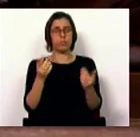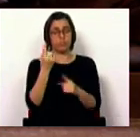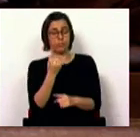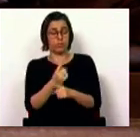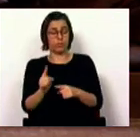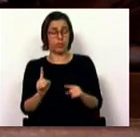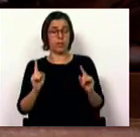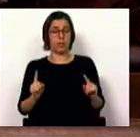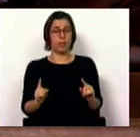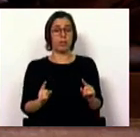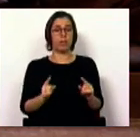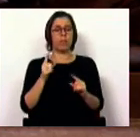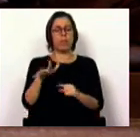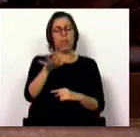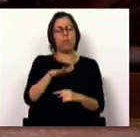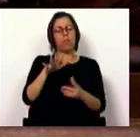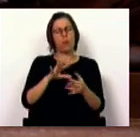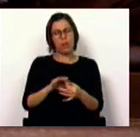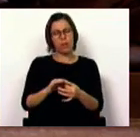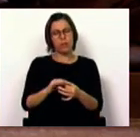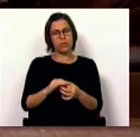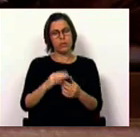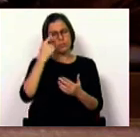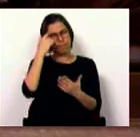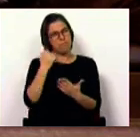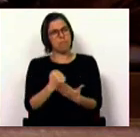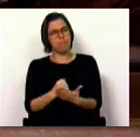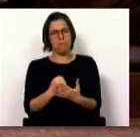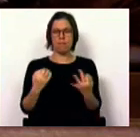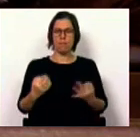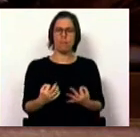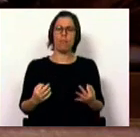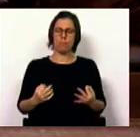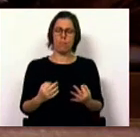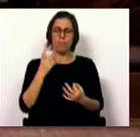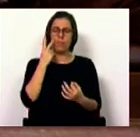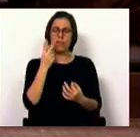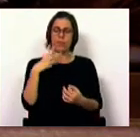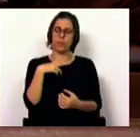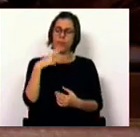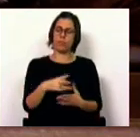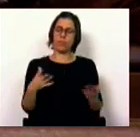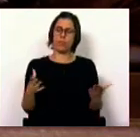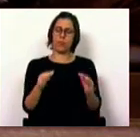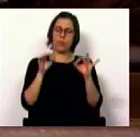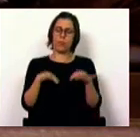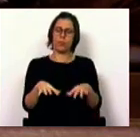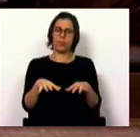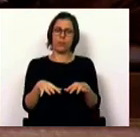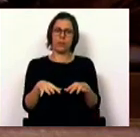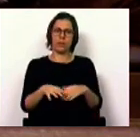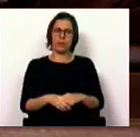excepcional, num caso que marcou a vida portuguesa no final